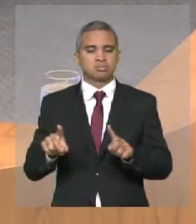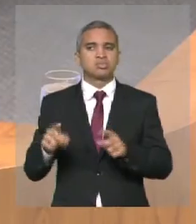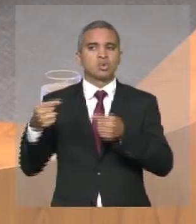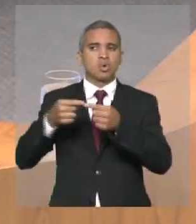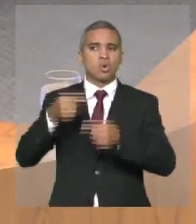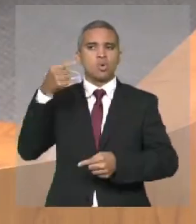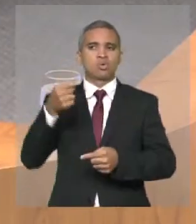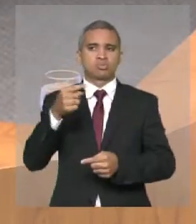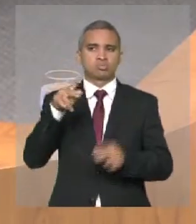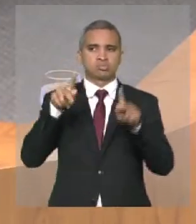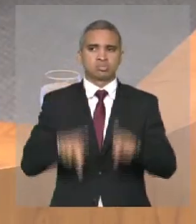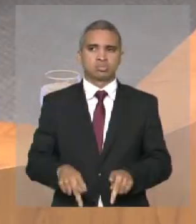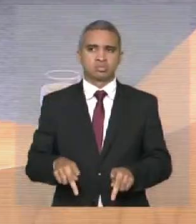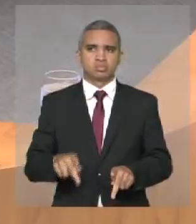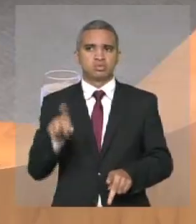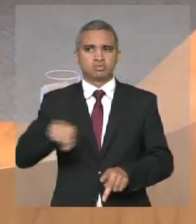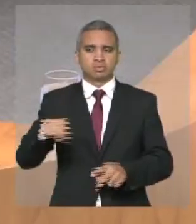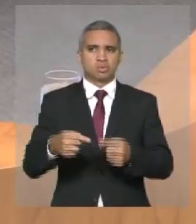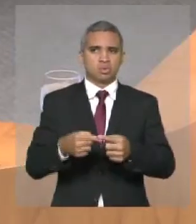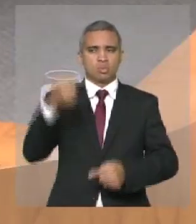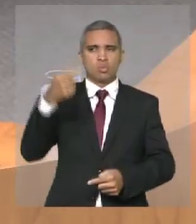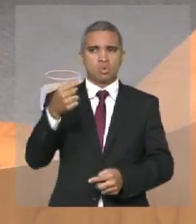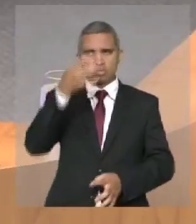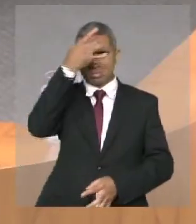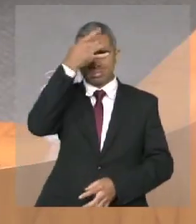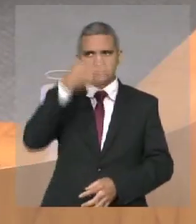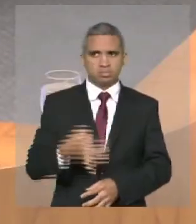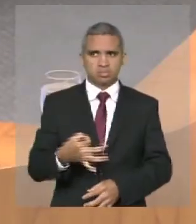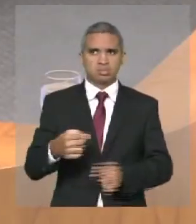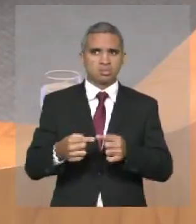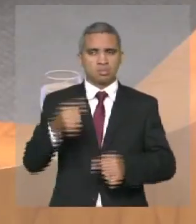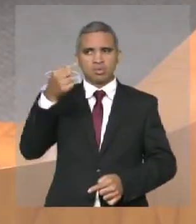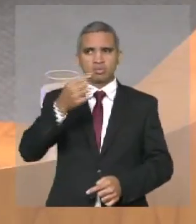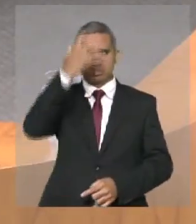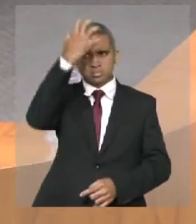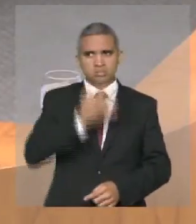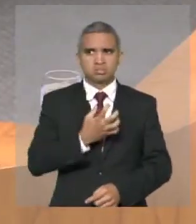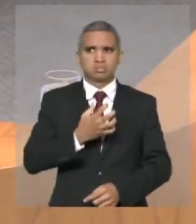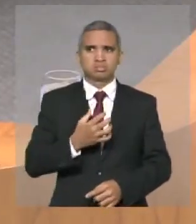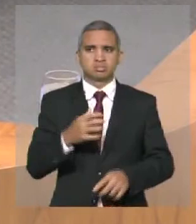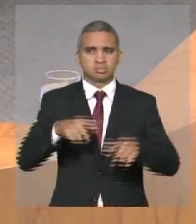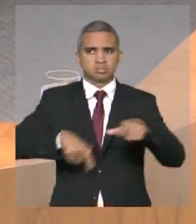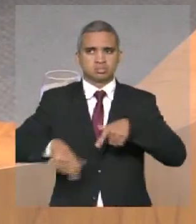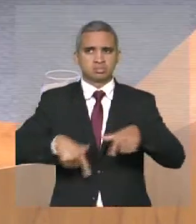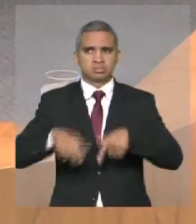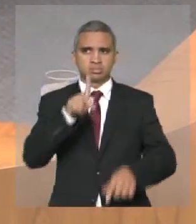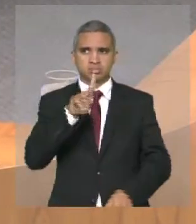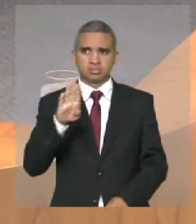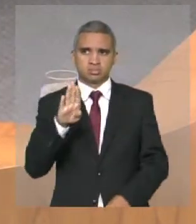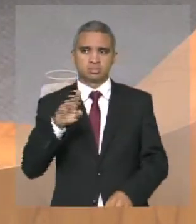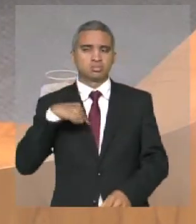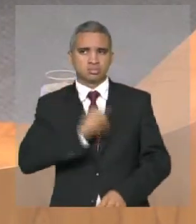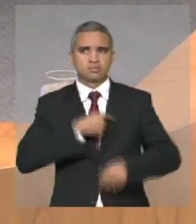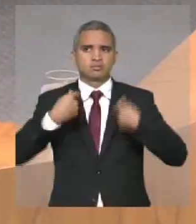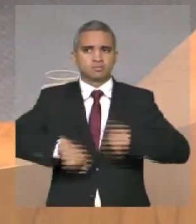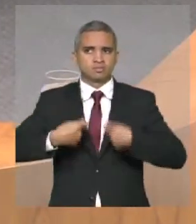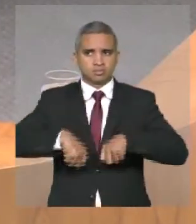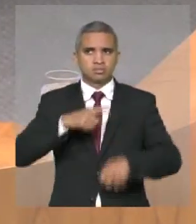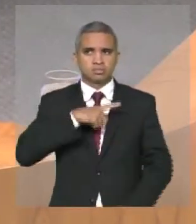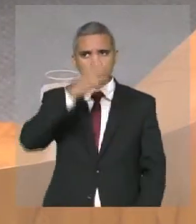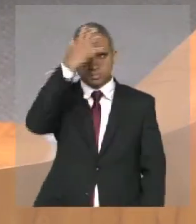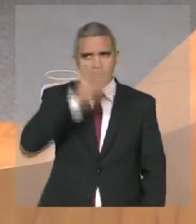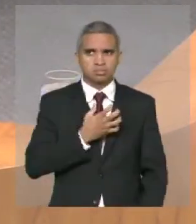contra o povo, está contra a moralidade, contra a seriedade no serviço público. Precisamos ter seriedade,